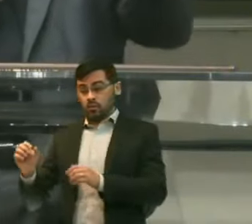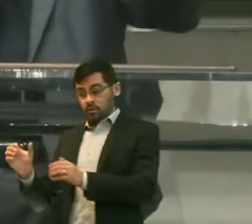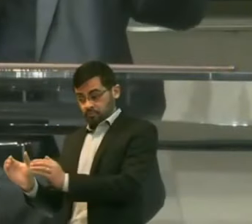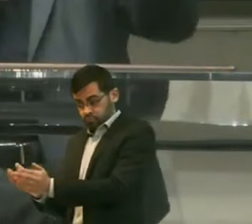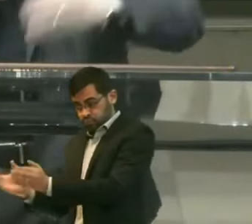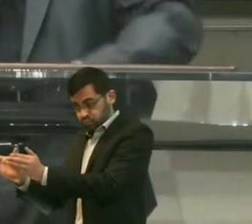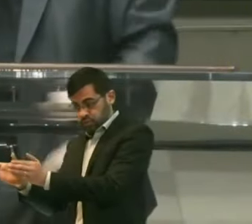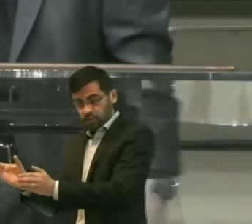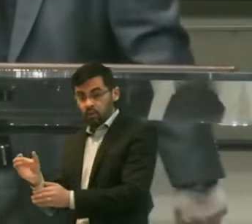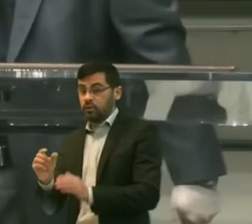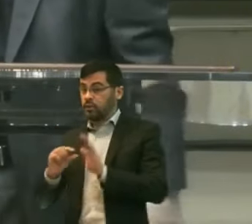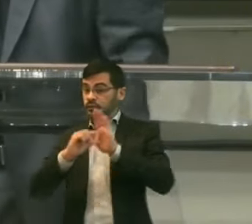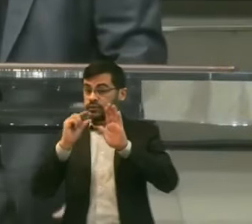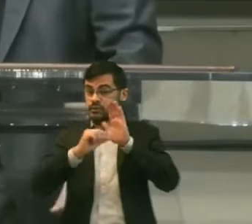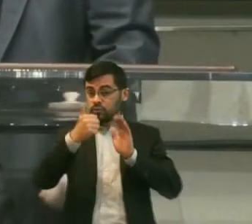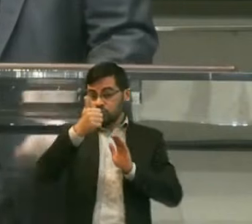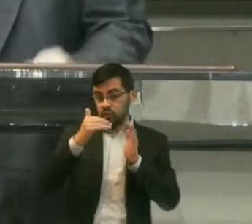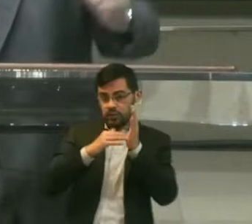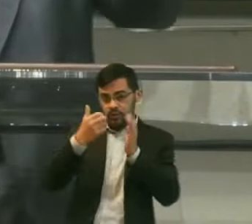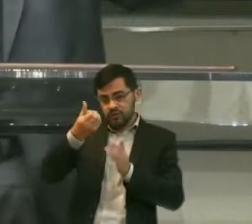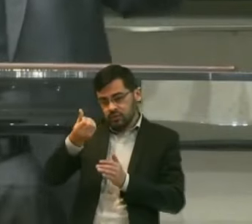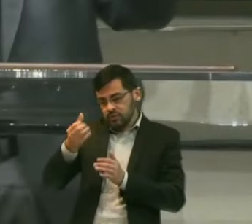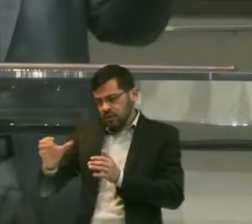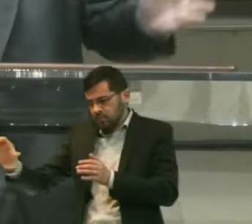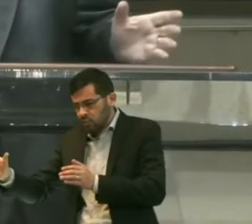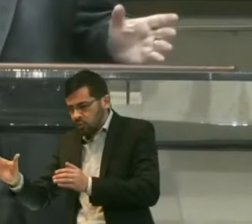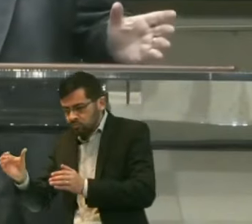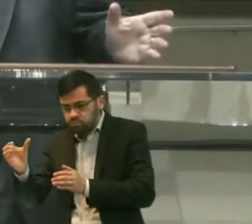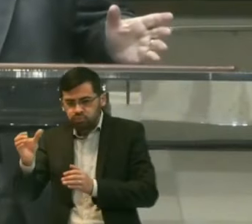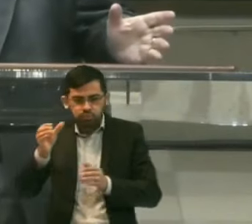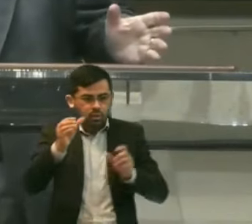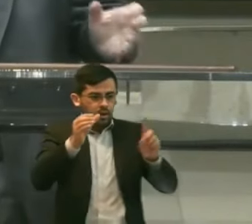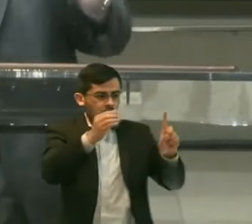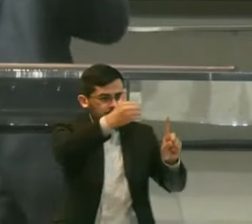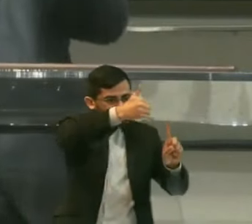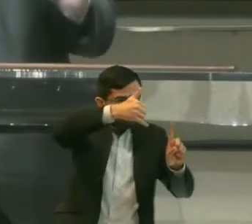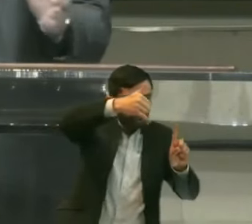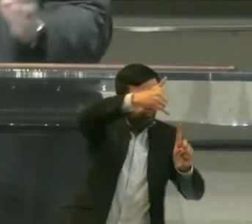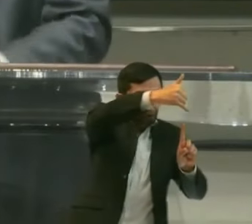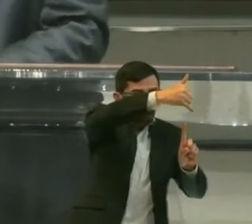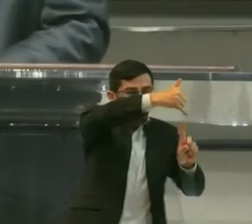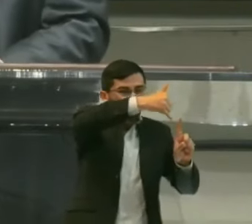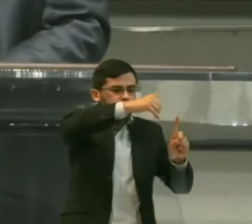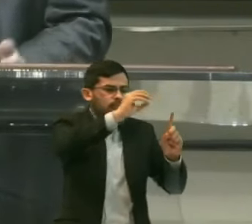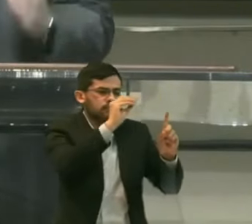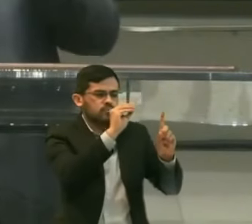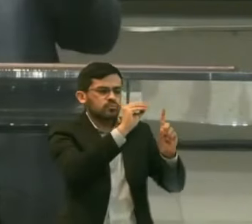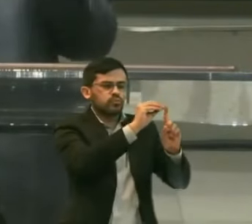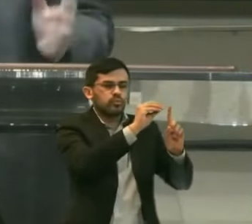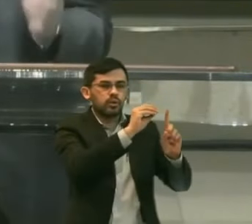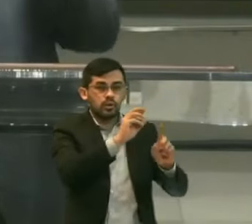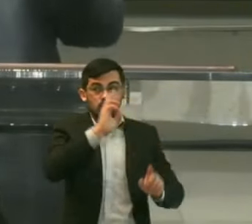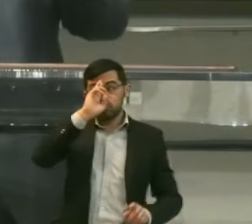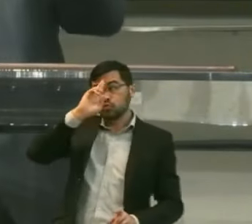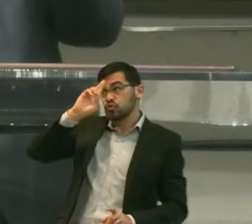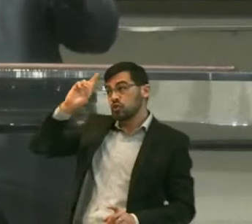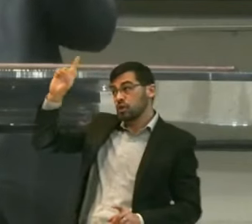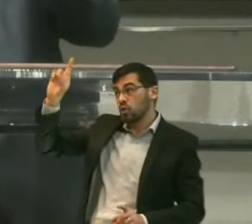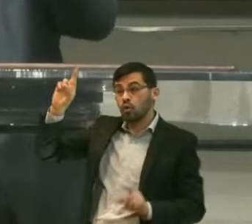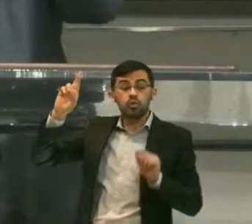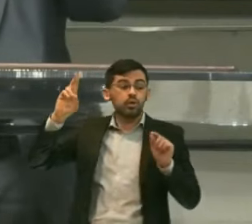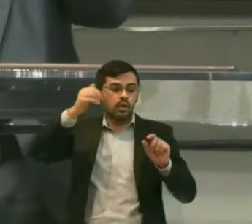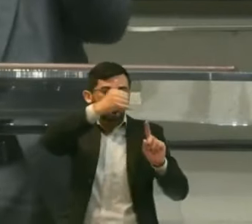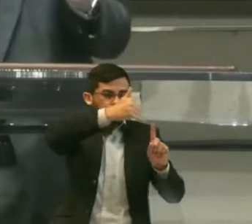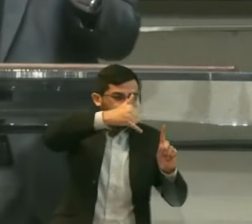De azeite Versículos de 1 a 6 E o derramou Sobre a cabeça De Saúl E então Ele o beijou E disse O Senhor Está